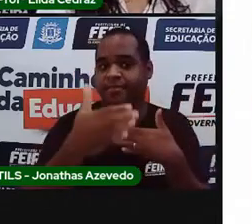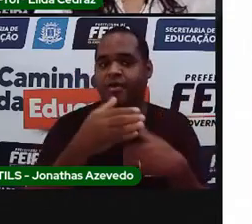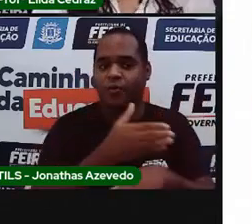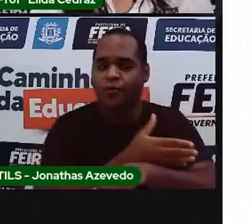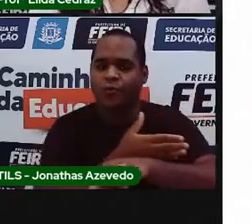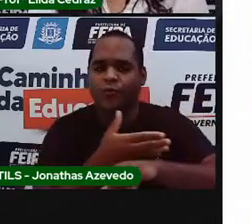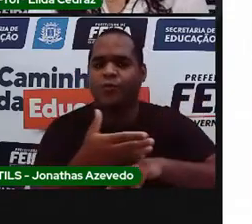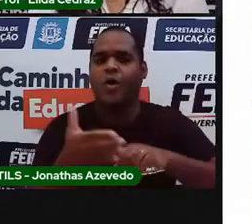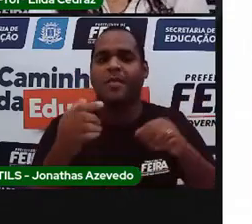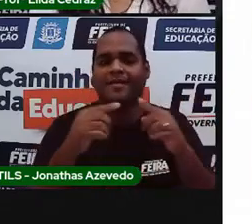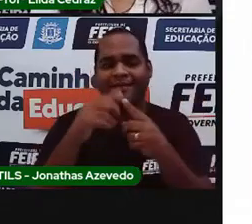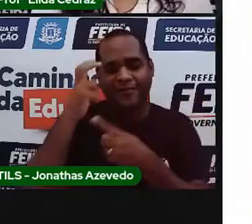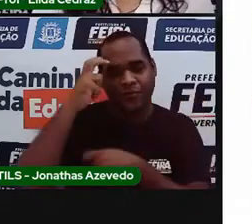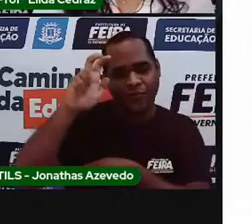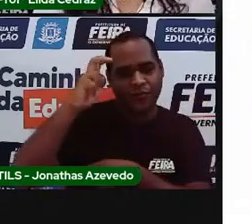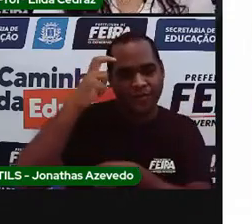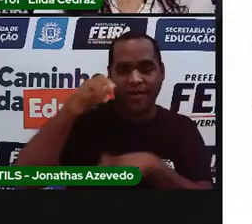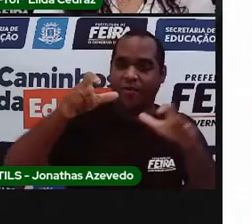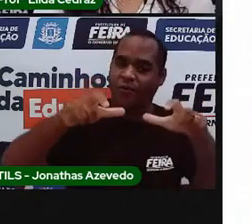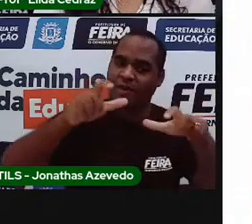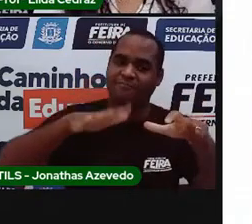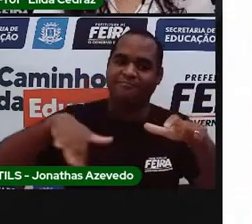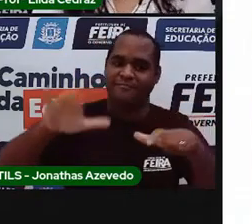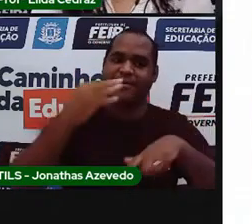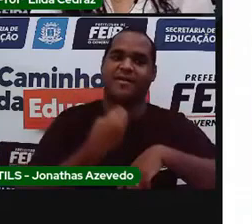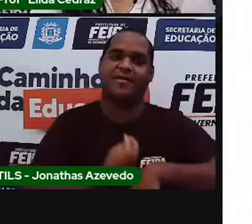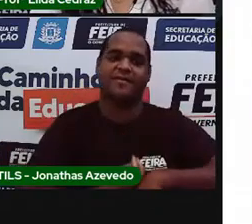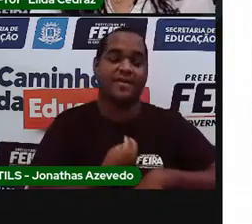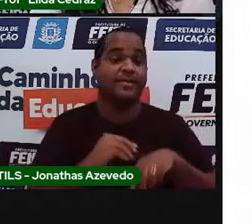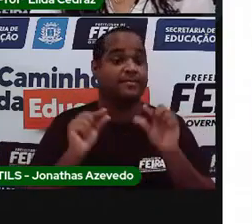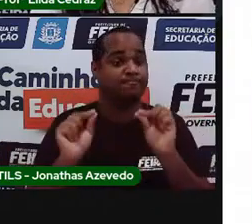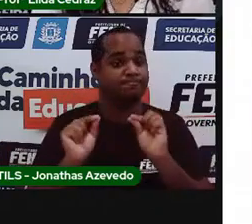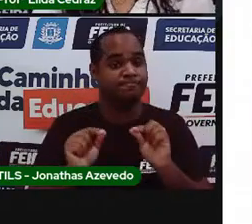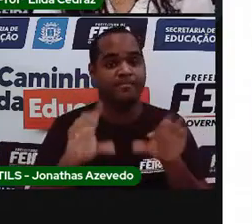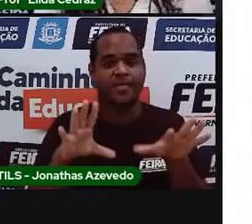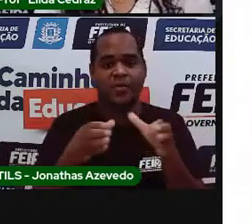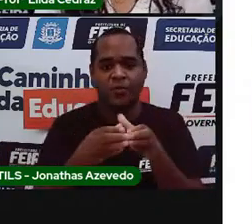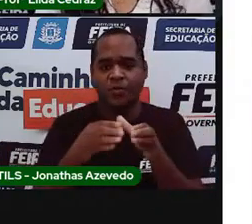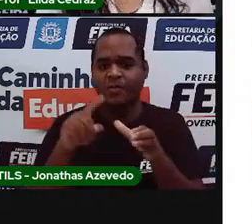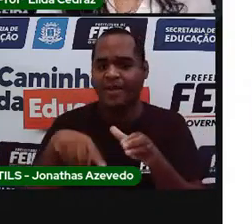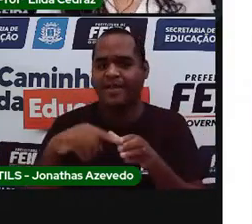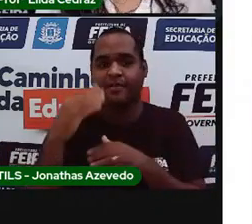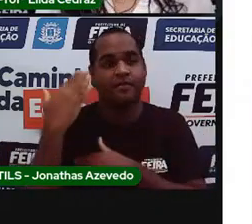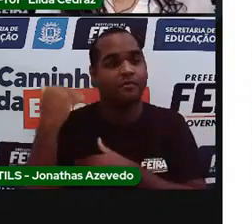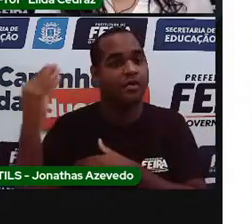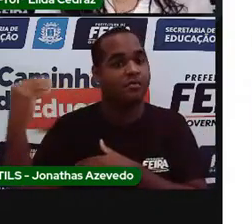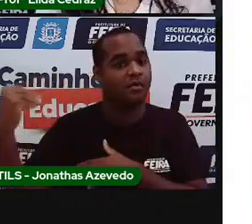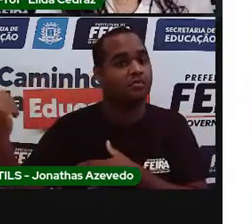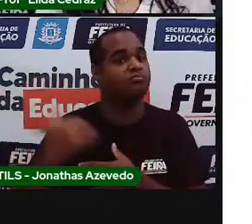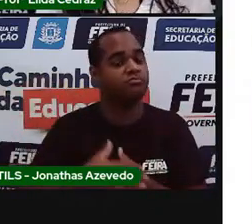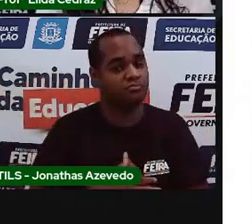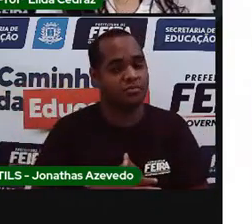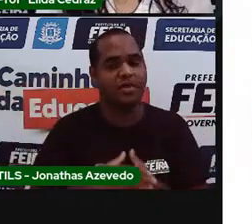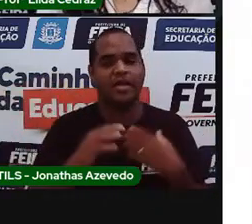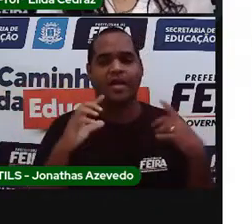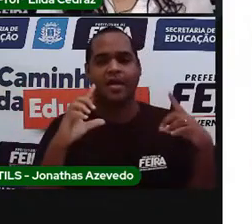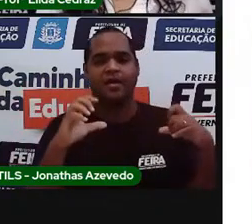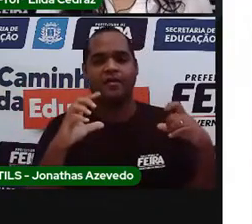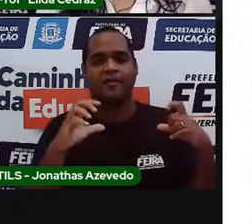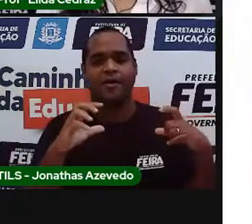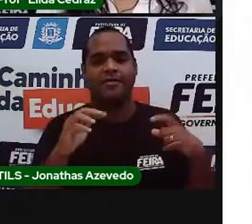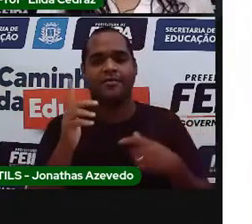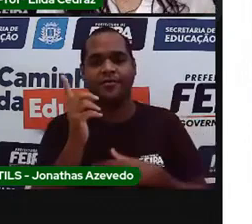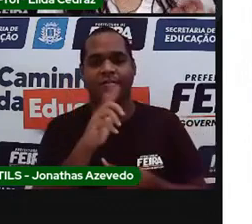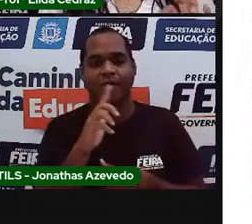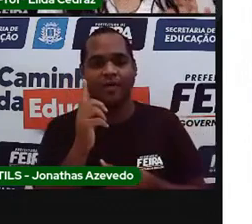culturais daquele lugar. E o grupo é muito famoso. Essa foto aí, a Pró